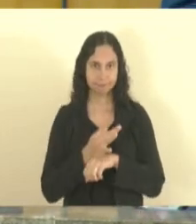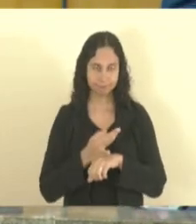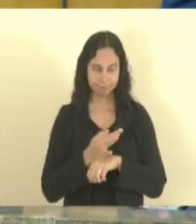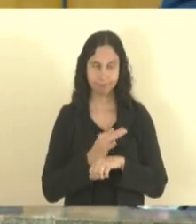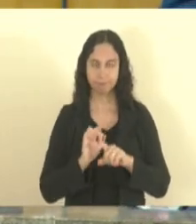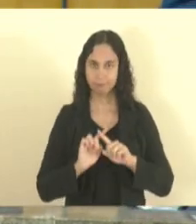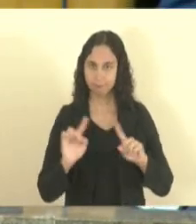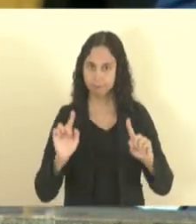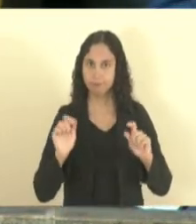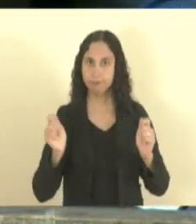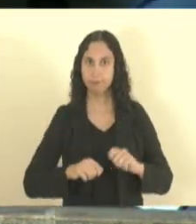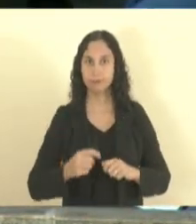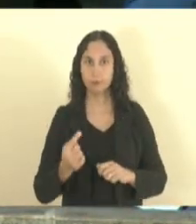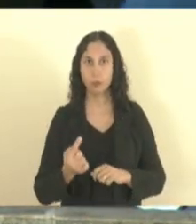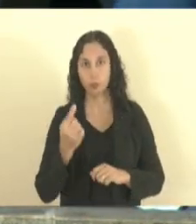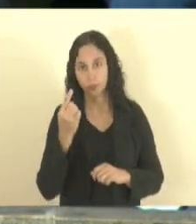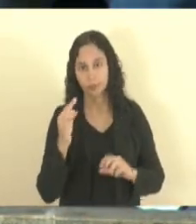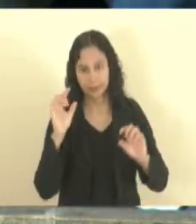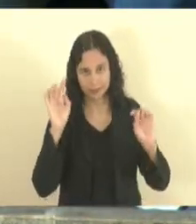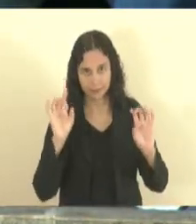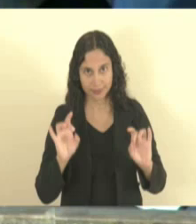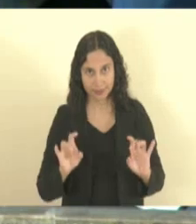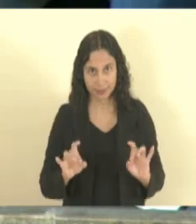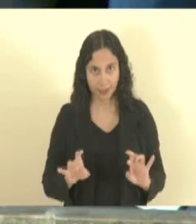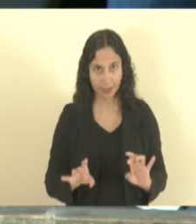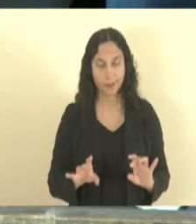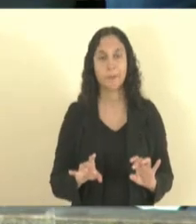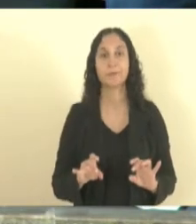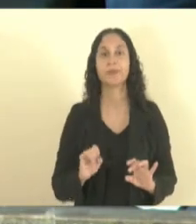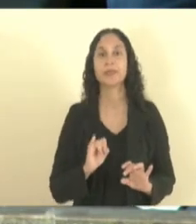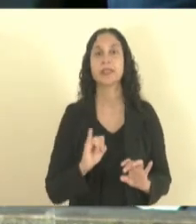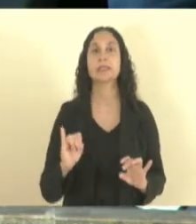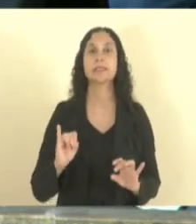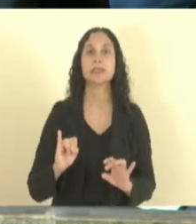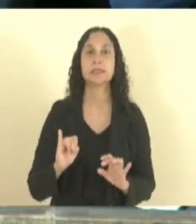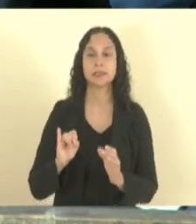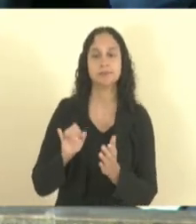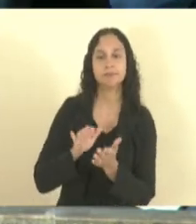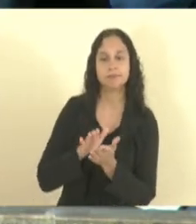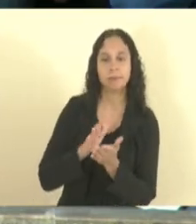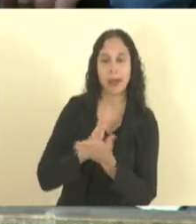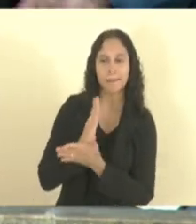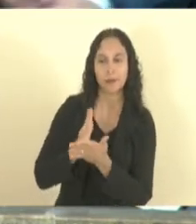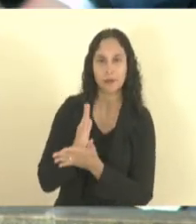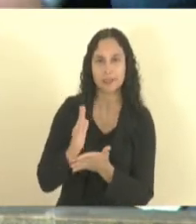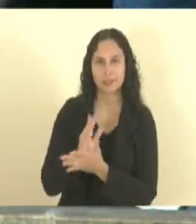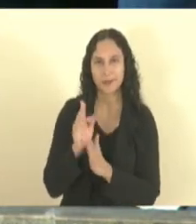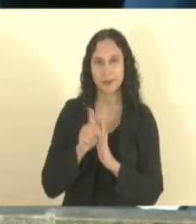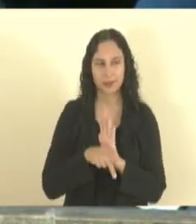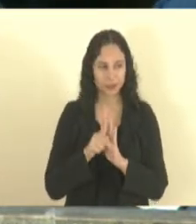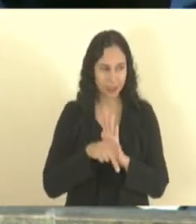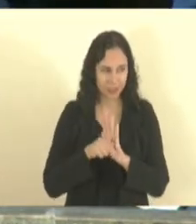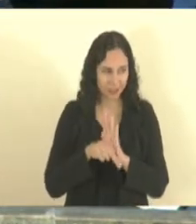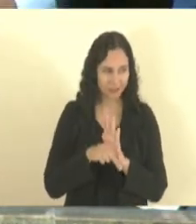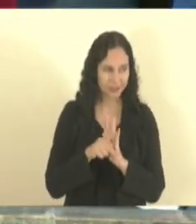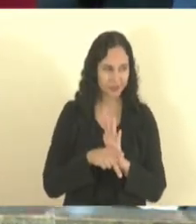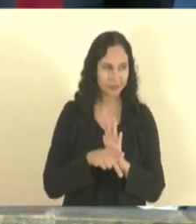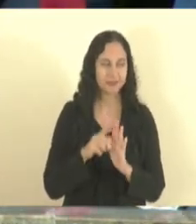faça ainda alguma extraordinária se tivermos que dar vazão a alguns projetos prioritários no mais